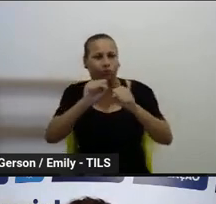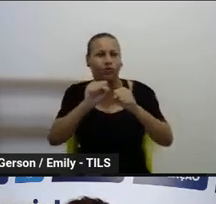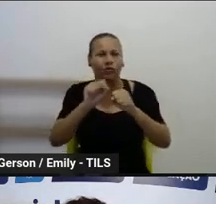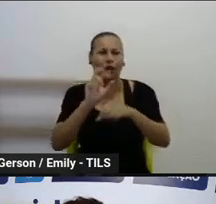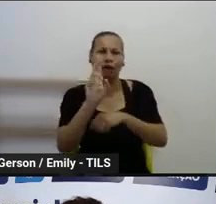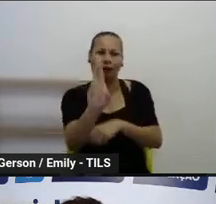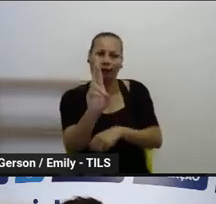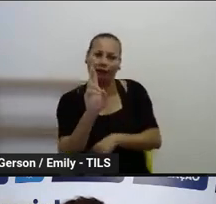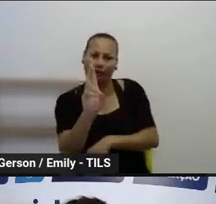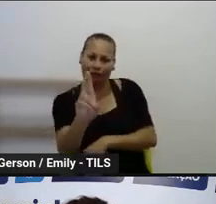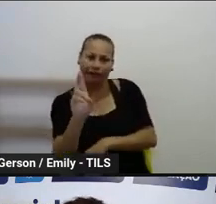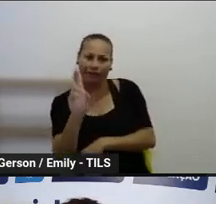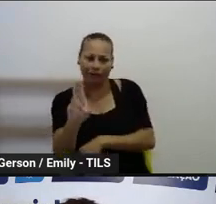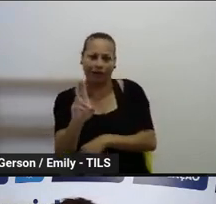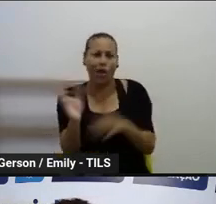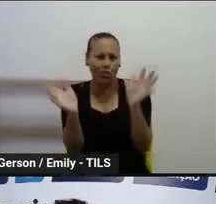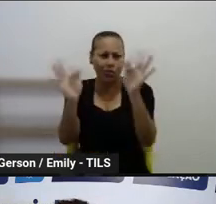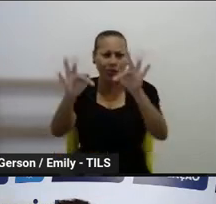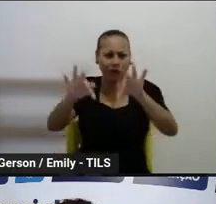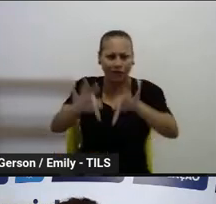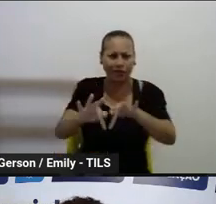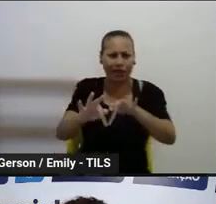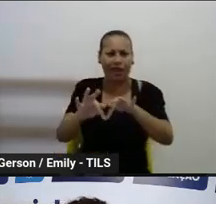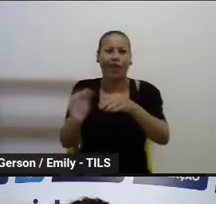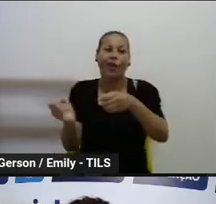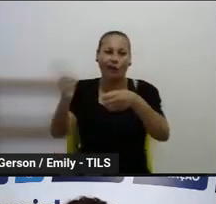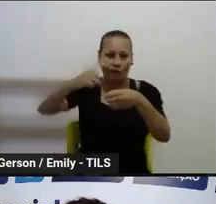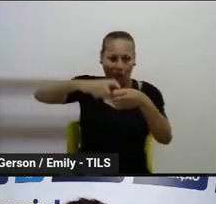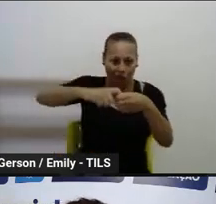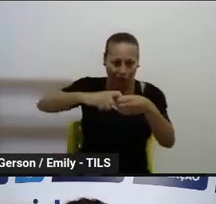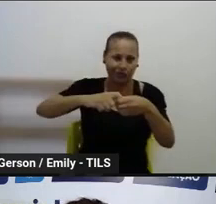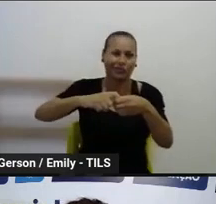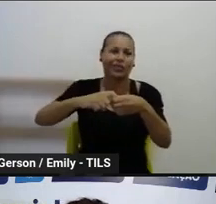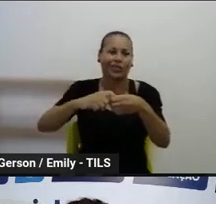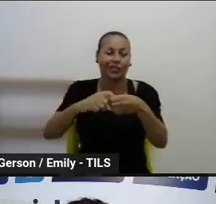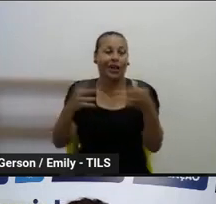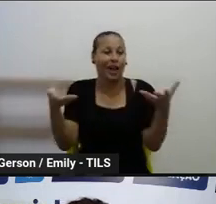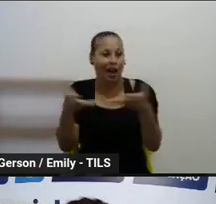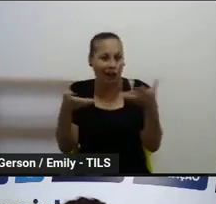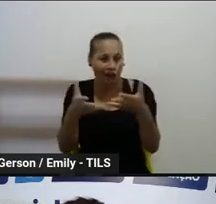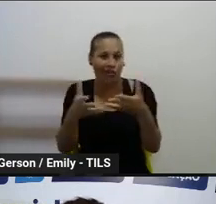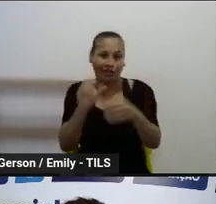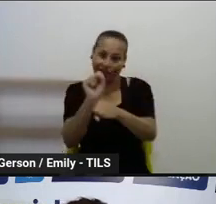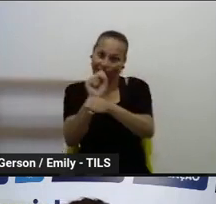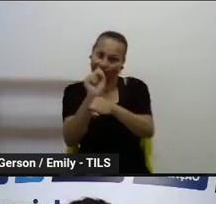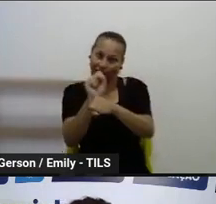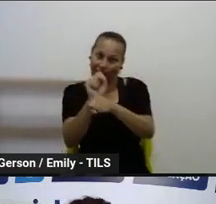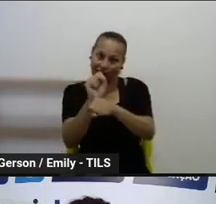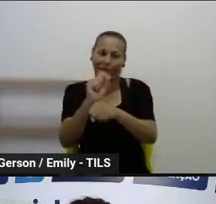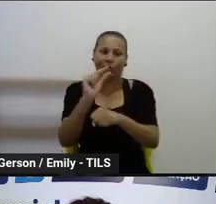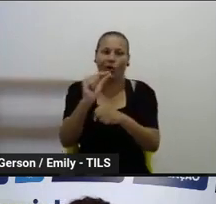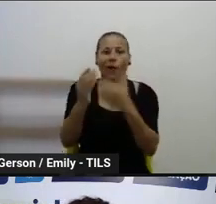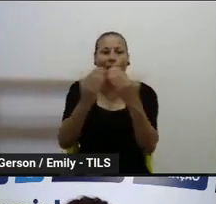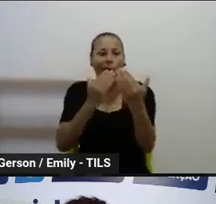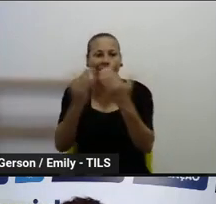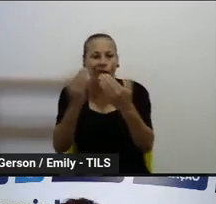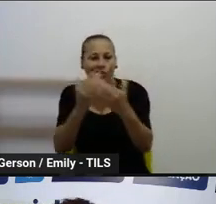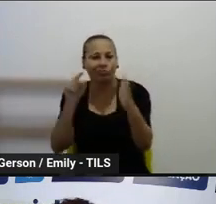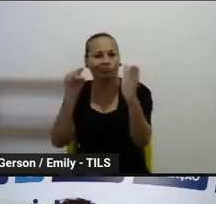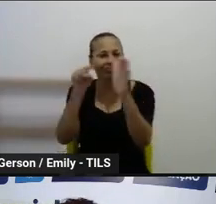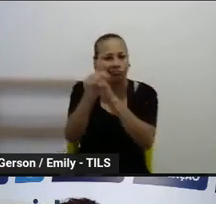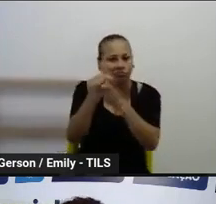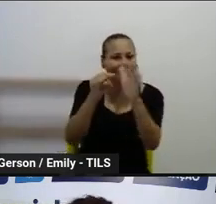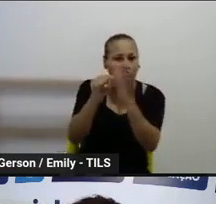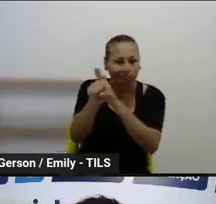atento. No final, eu volto porque André agora vai fazer uma fala para vocês e conversar um pouco. E aí, no